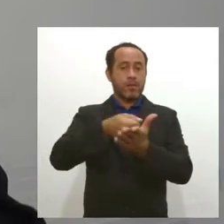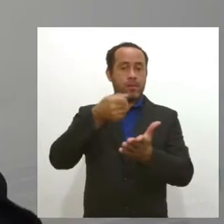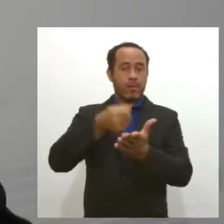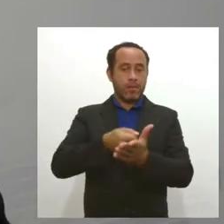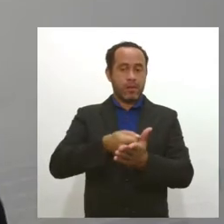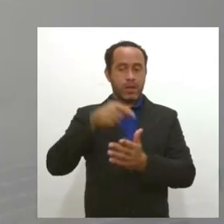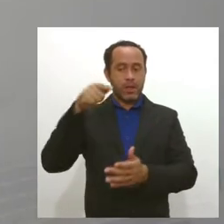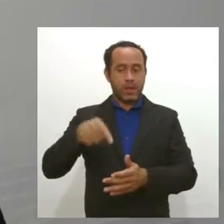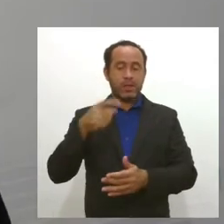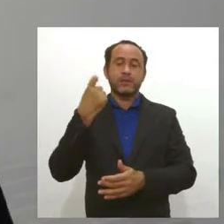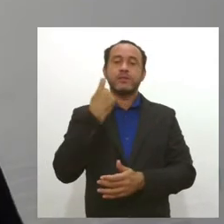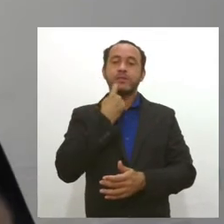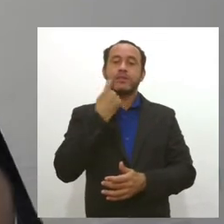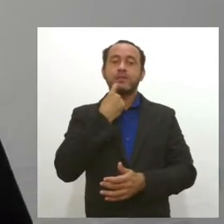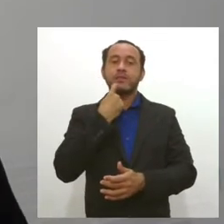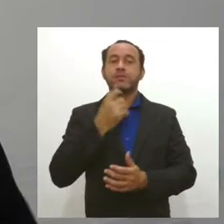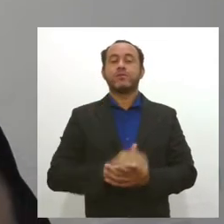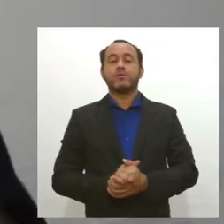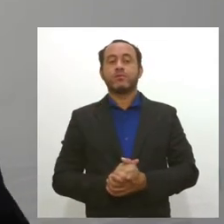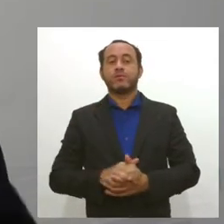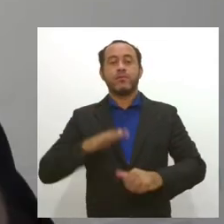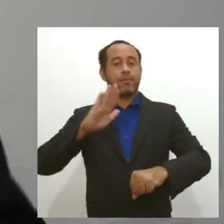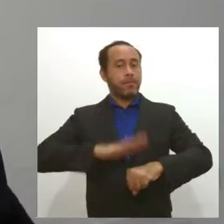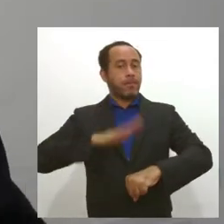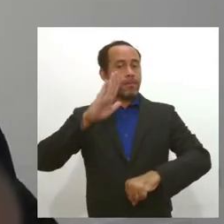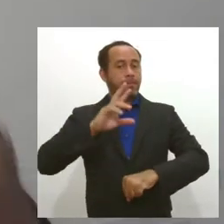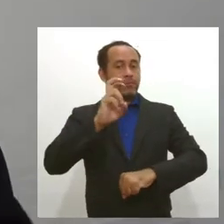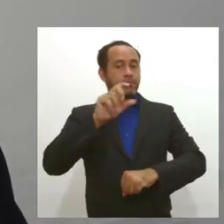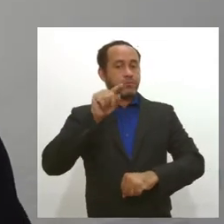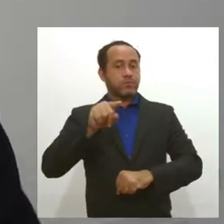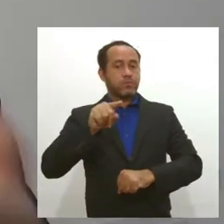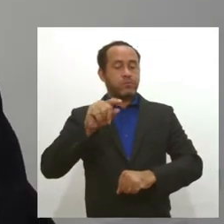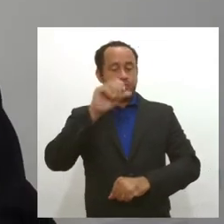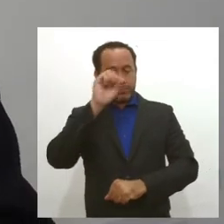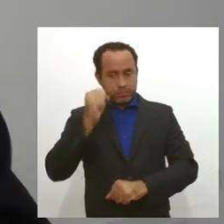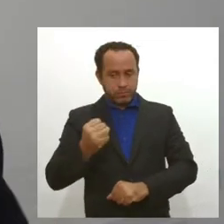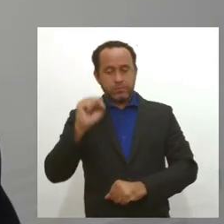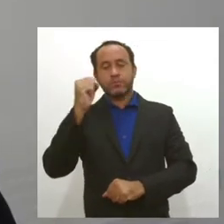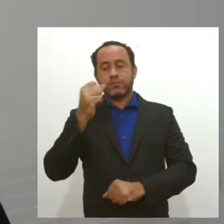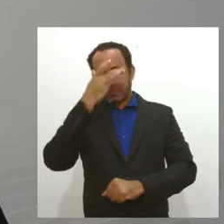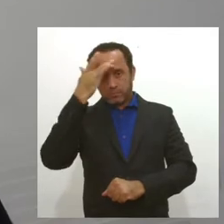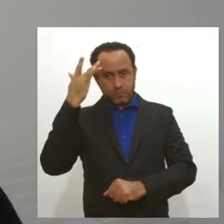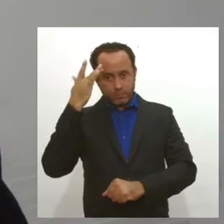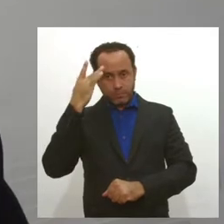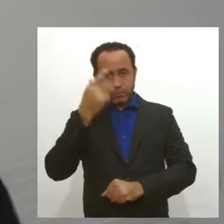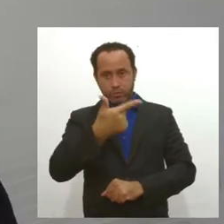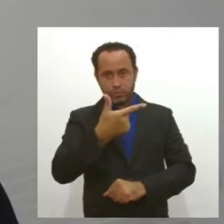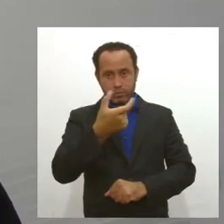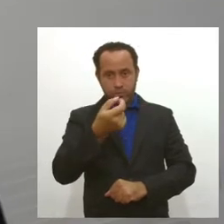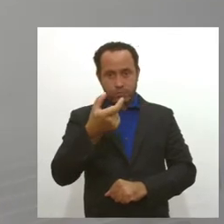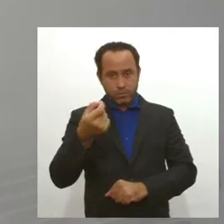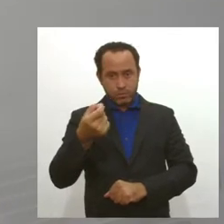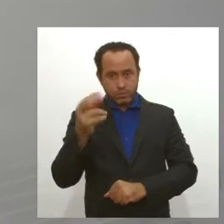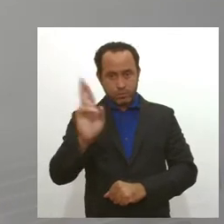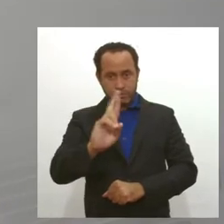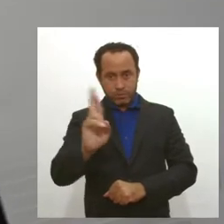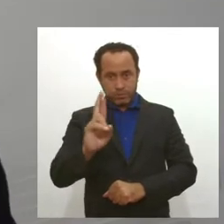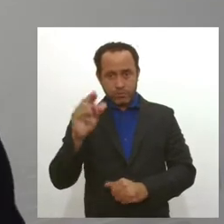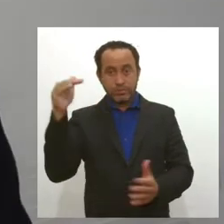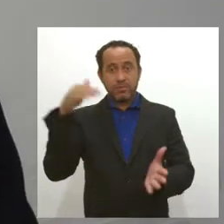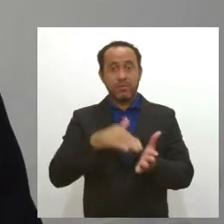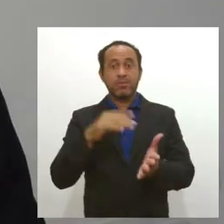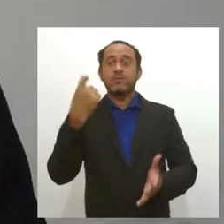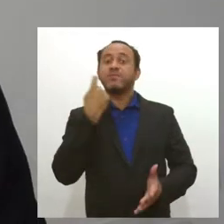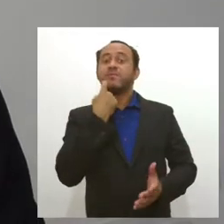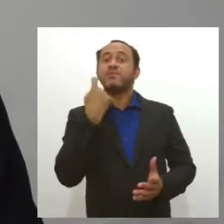esta sexta-feira. Então, são mais 5 mil sergipanos recebendo 200 reais. Até esta sexta